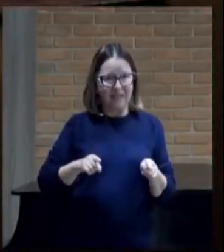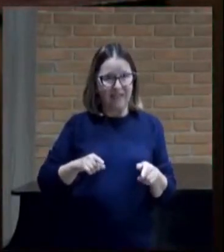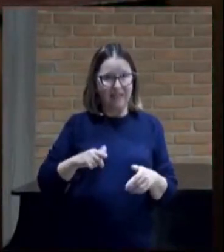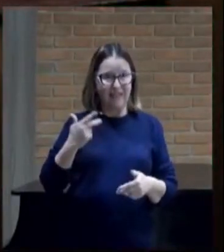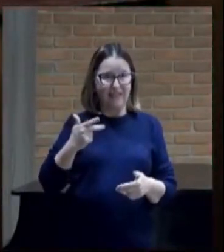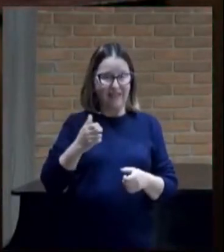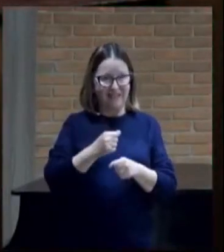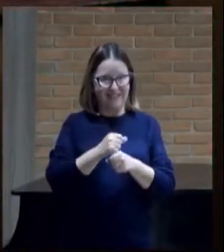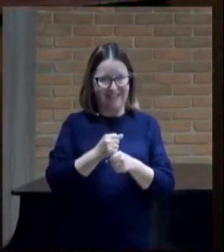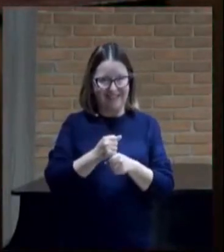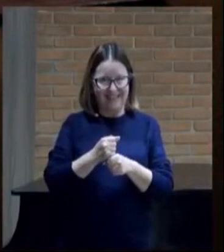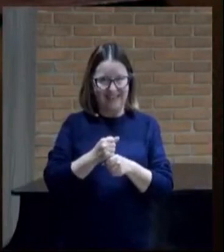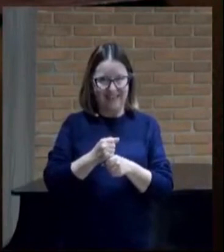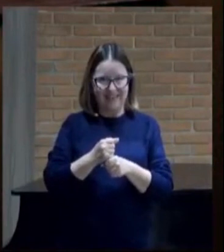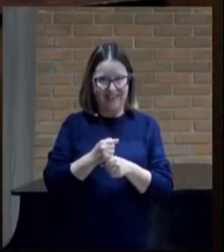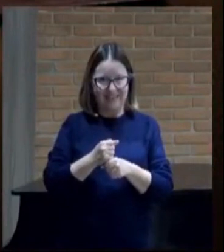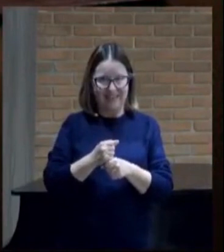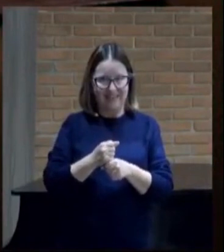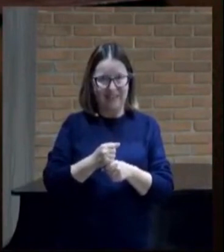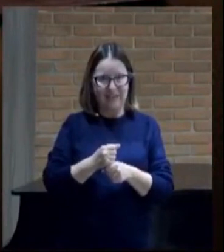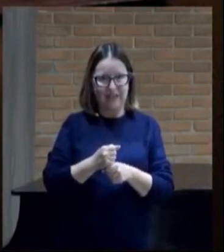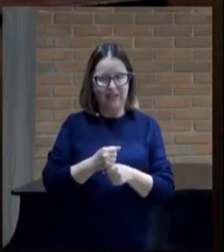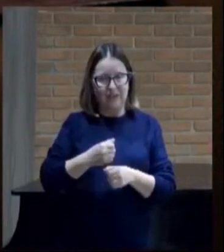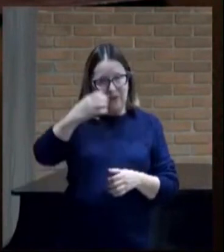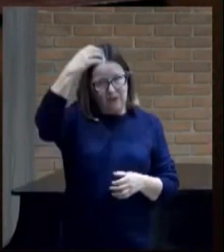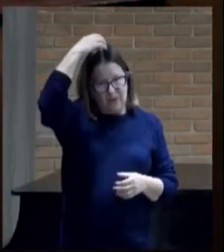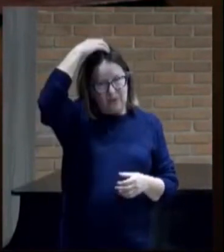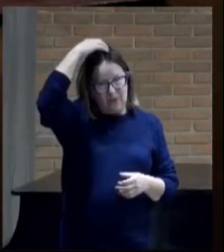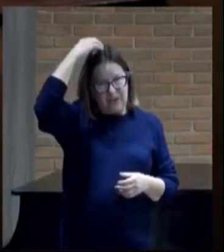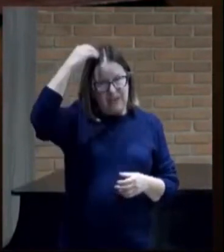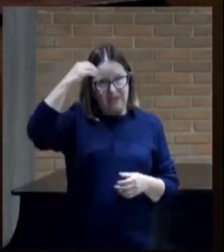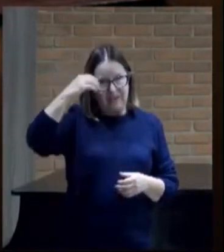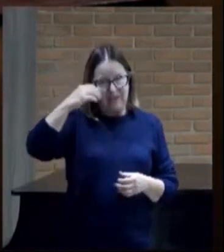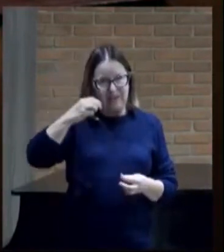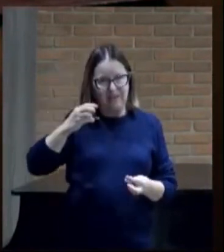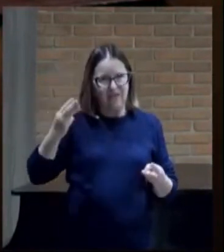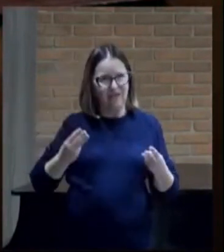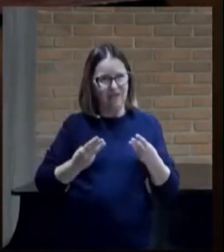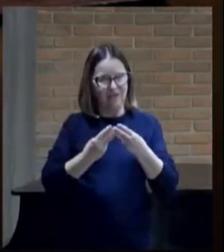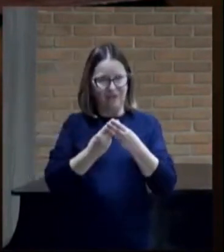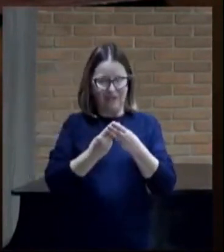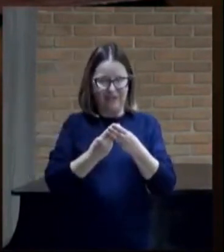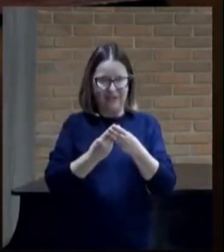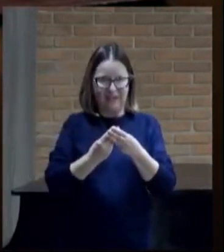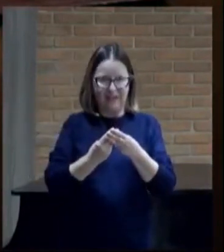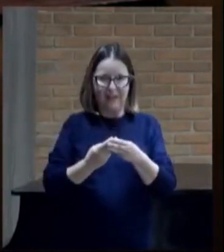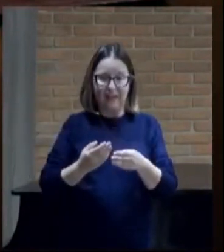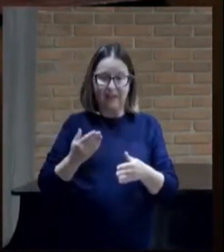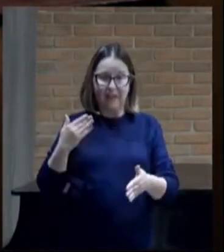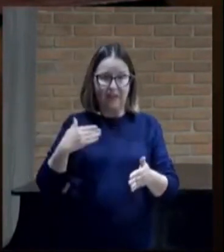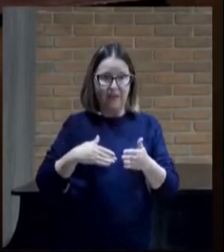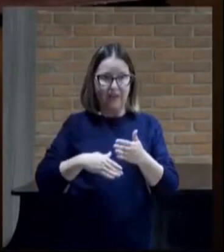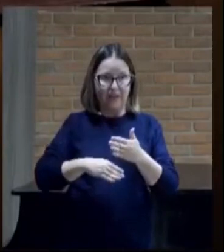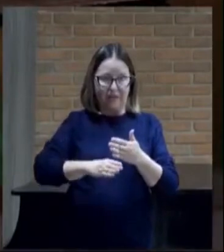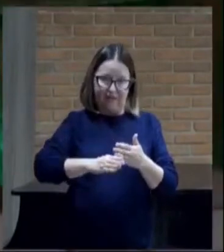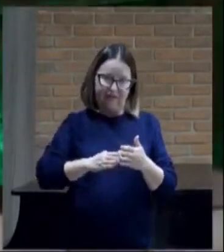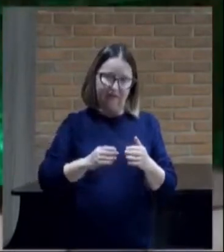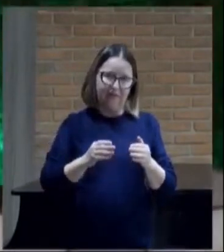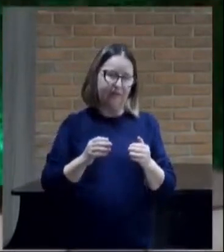terceiro ano, desceu Josafá, rei de Judá, para avistar-se com o rei de Israel.